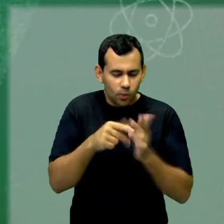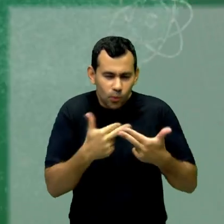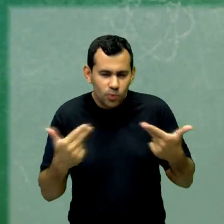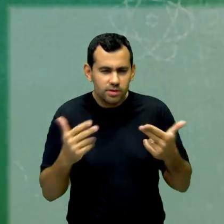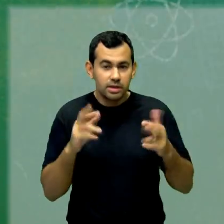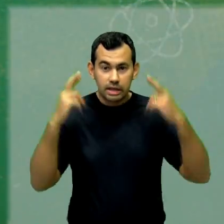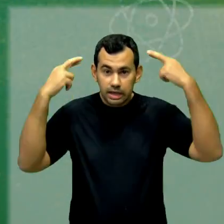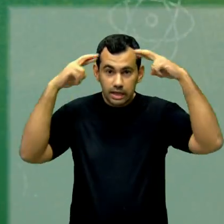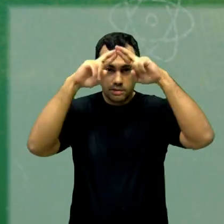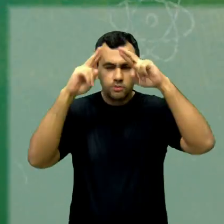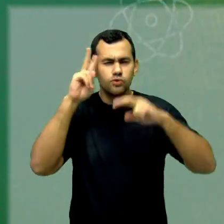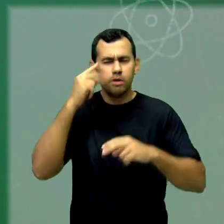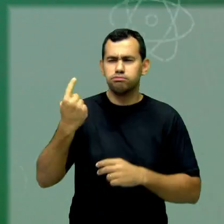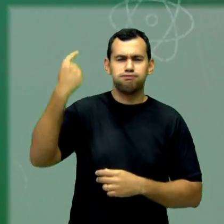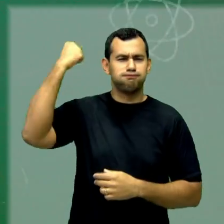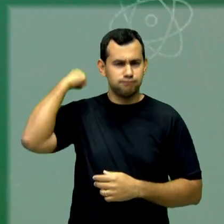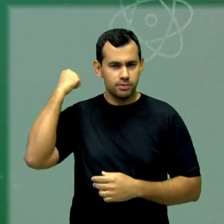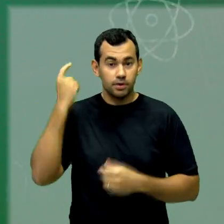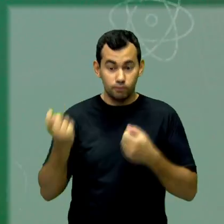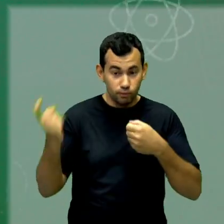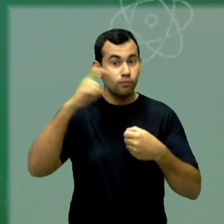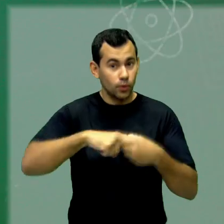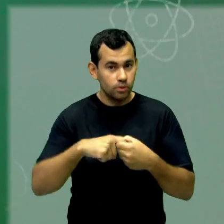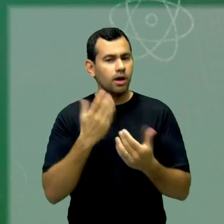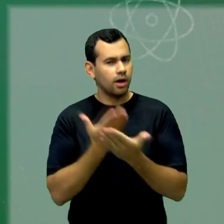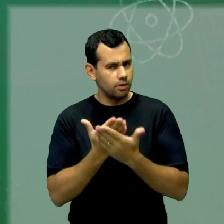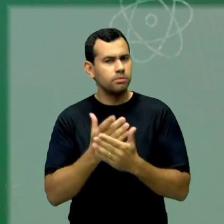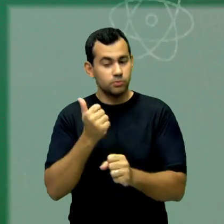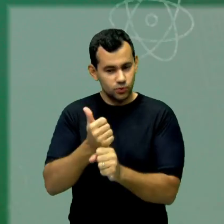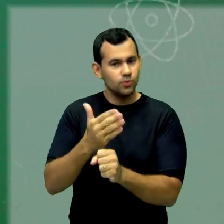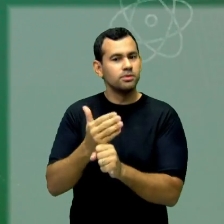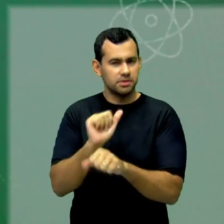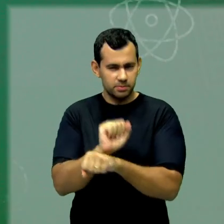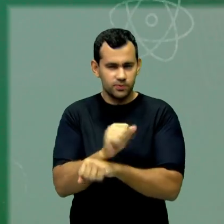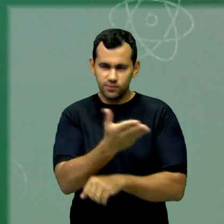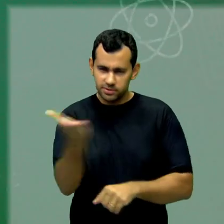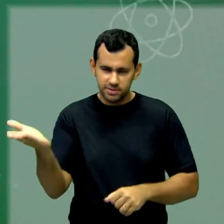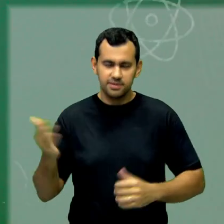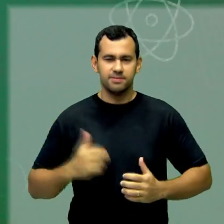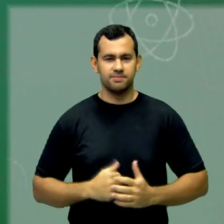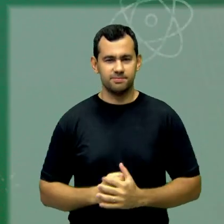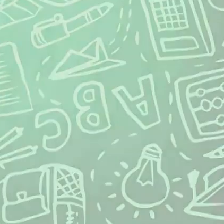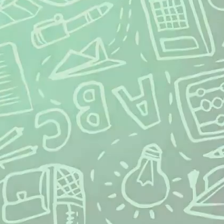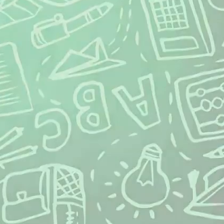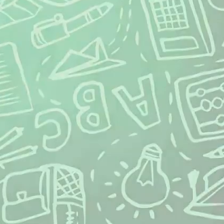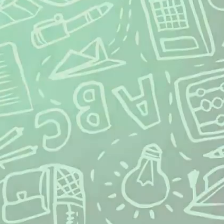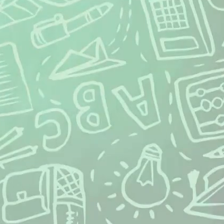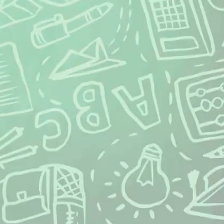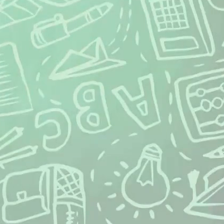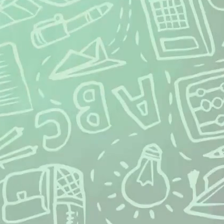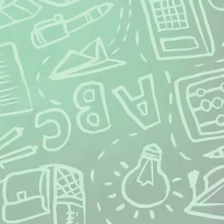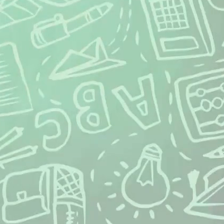as anotações sobre Grécia Antiga, vamos para o intervalinho e na volta você fica com a aula de Biologia. Não sai daí!